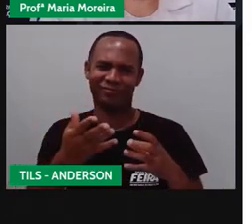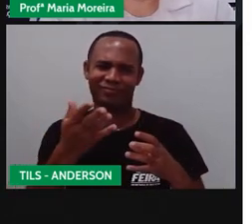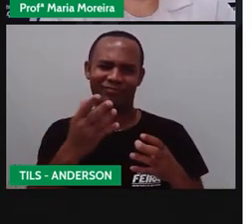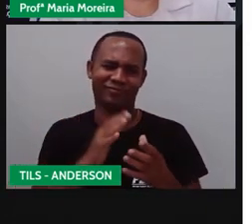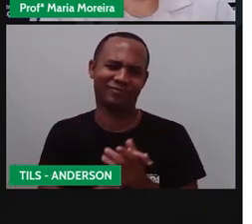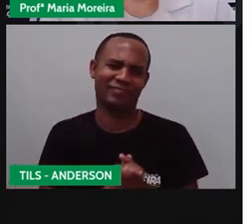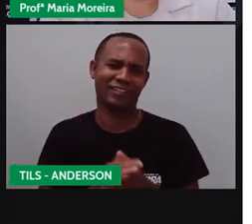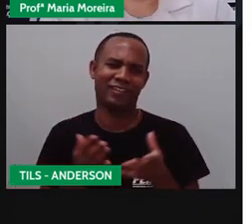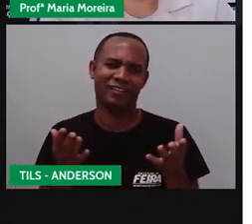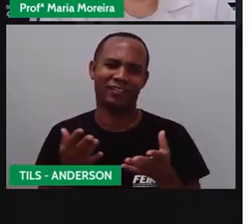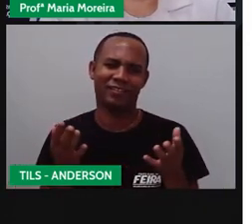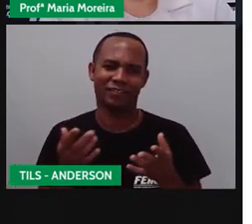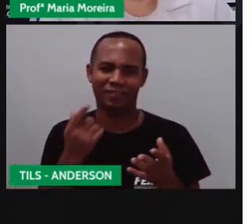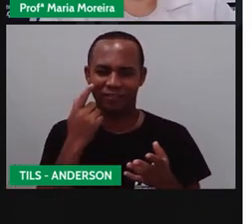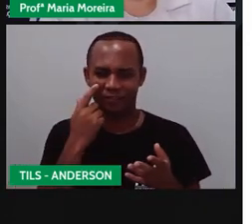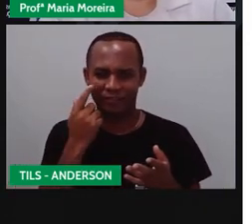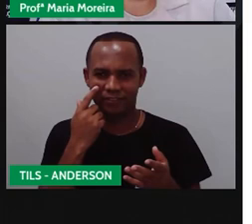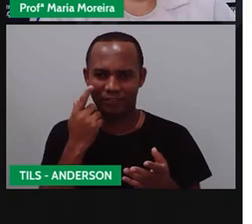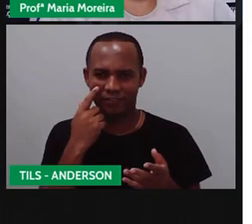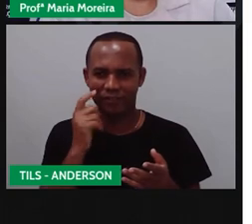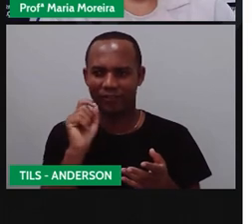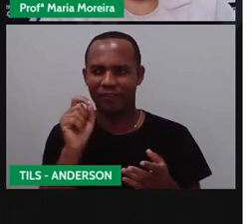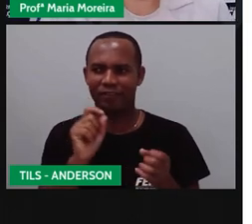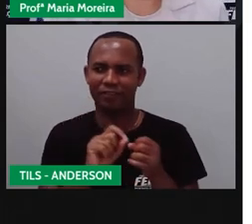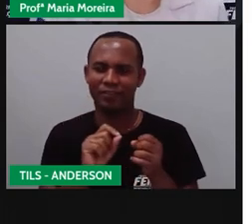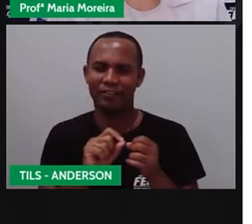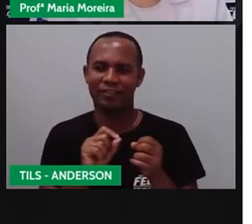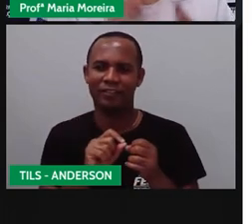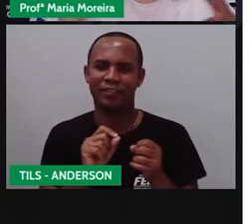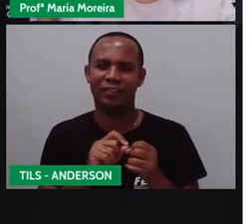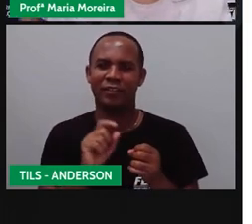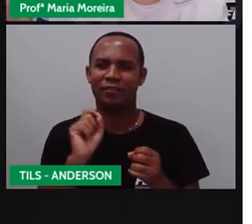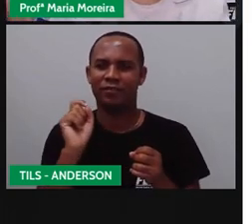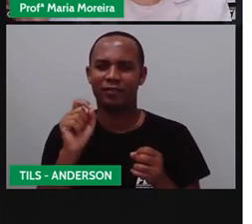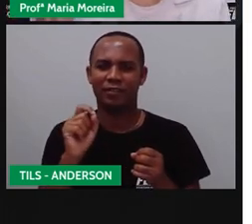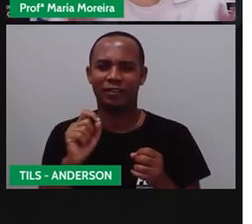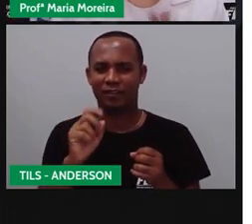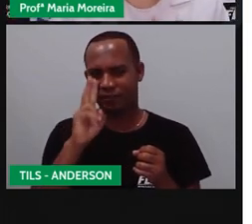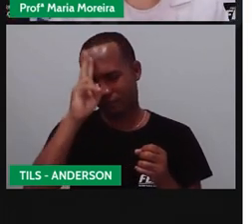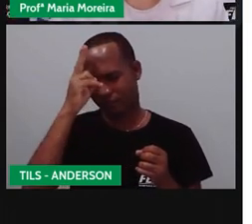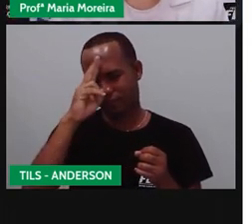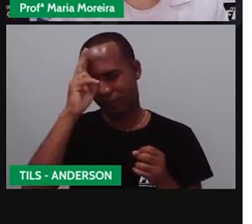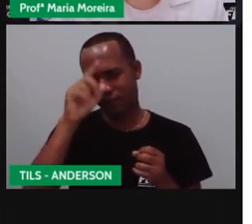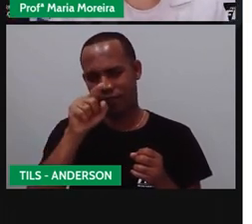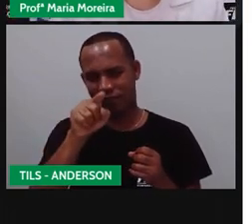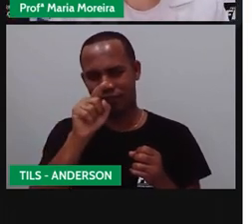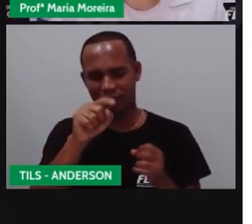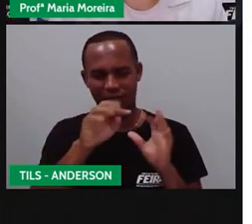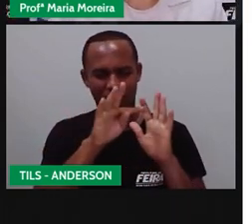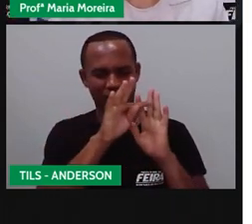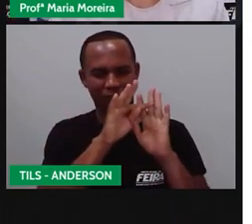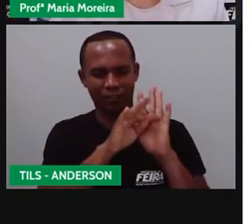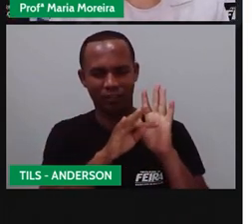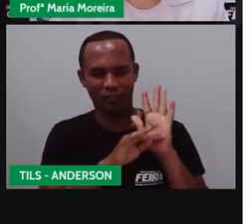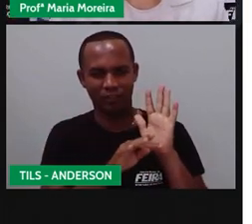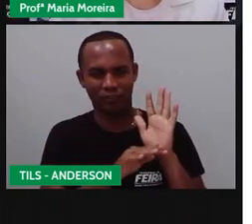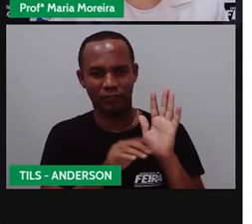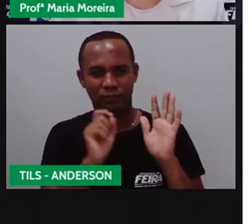Bom, agora é a hora de vocês produzirem. A Pró trouxe um texto aí, né? Que, em sua maioria, é linguagem o quê?